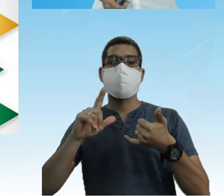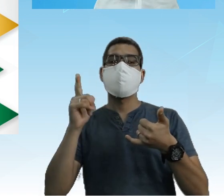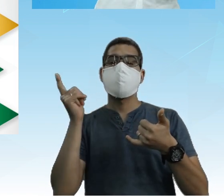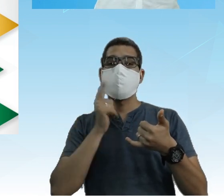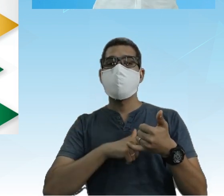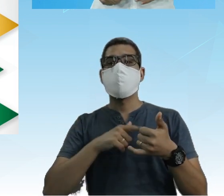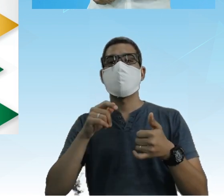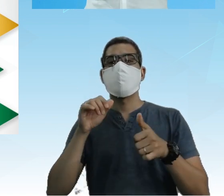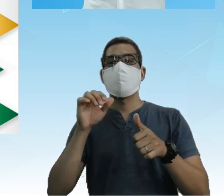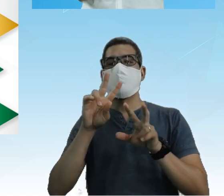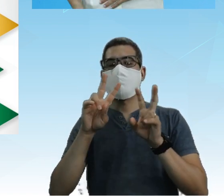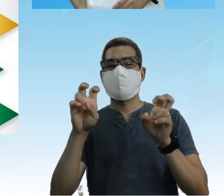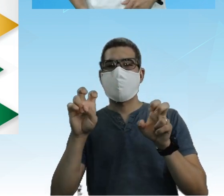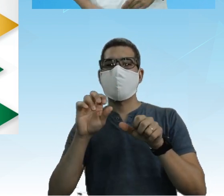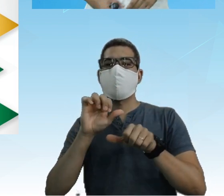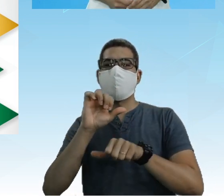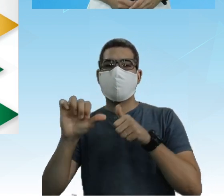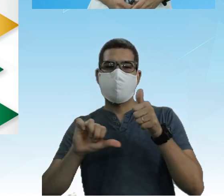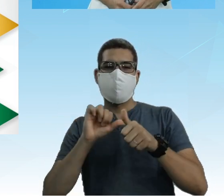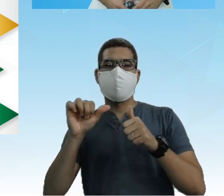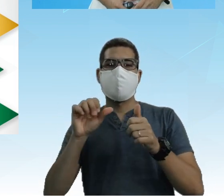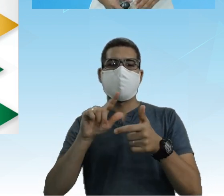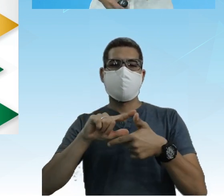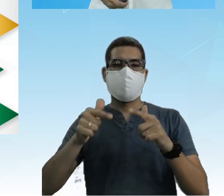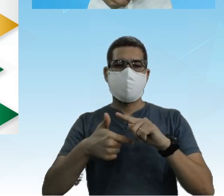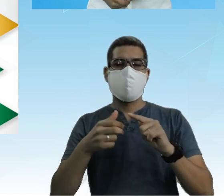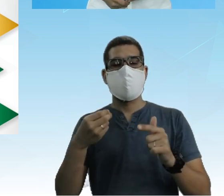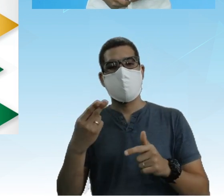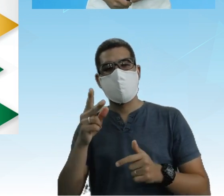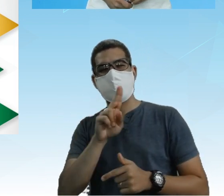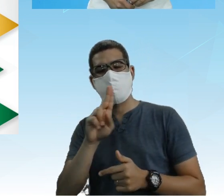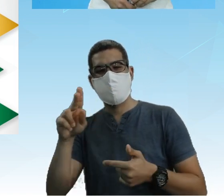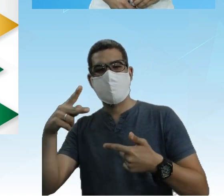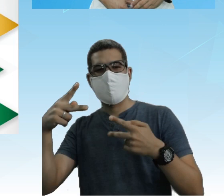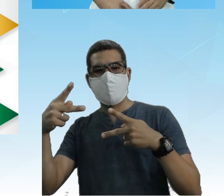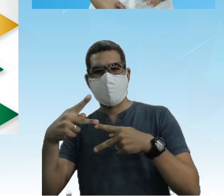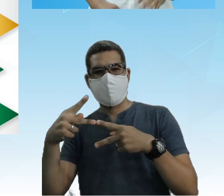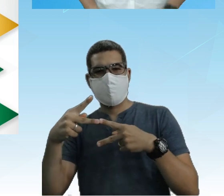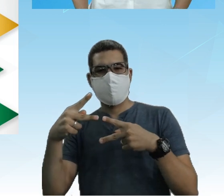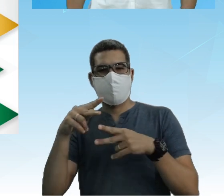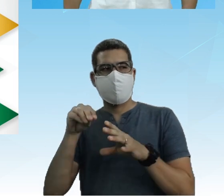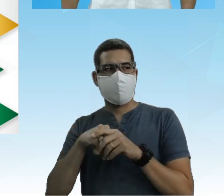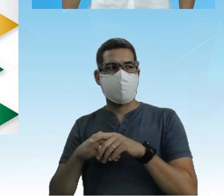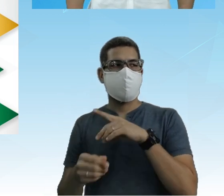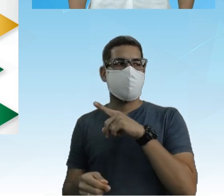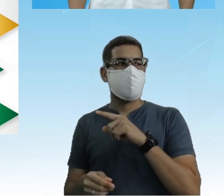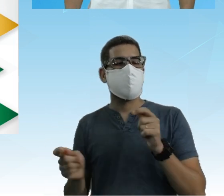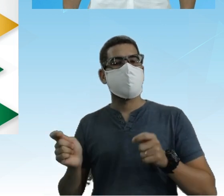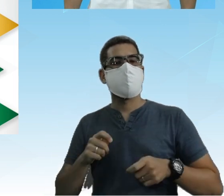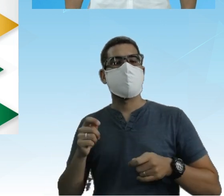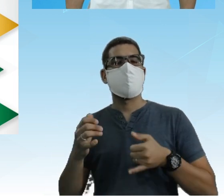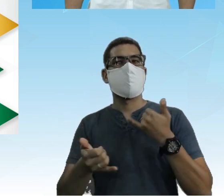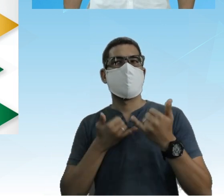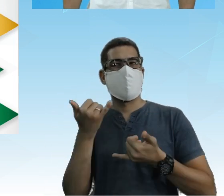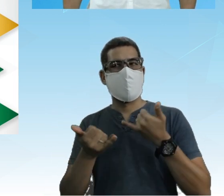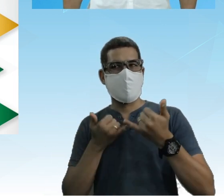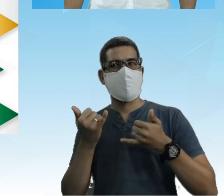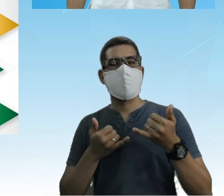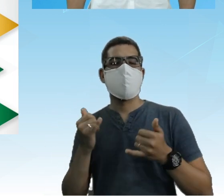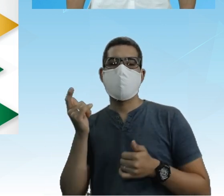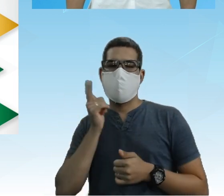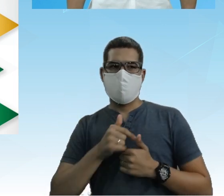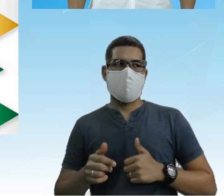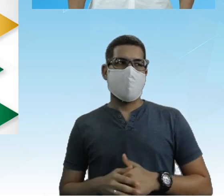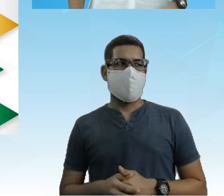Geométricas O Wordwall mais polígono E você vai baixar Muitos joguinhos interessantes Para você aprender matemática Se divertindo